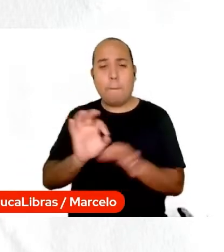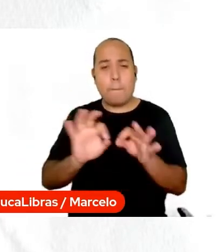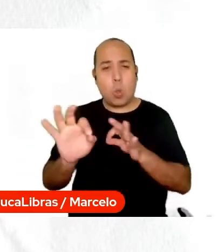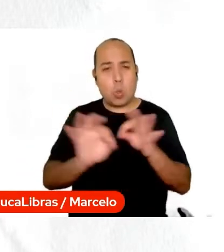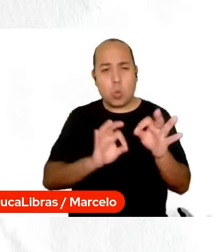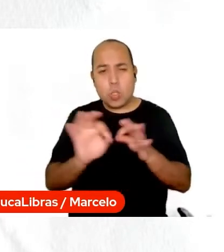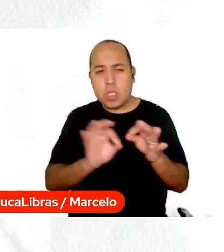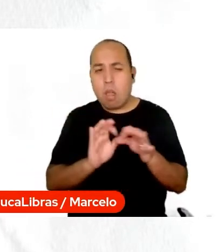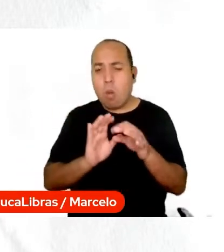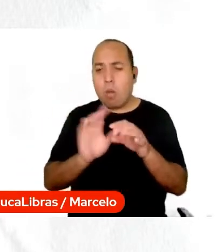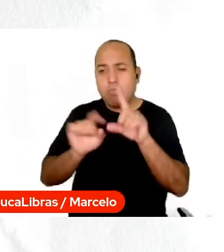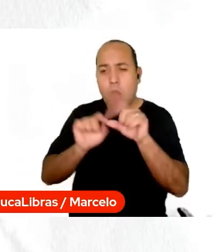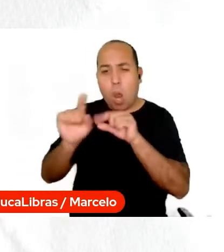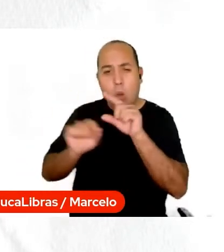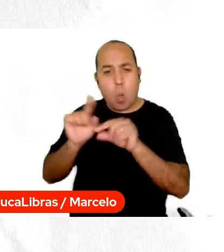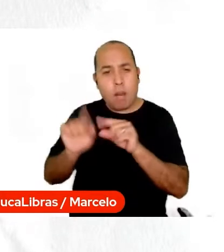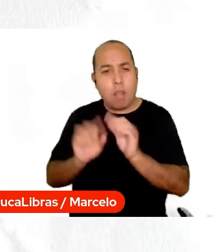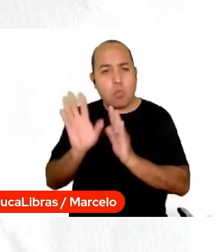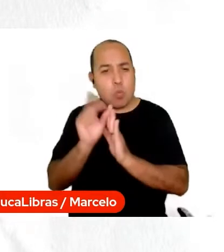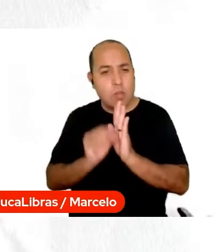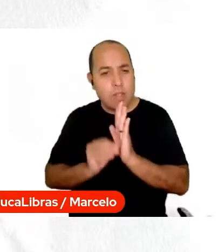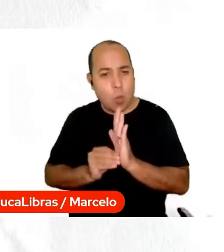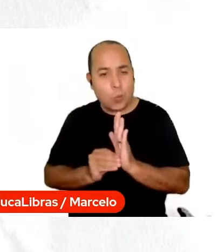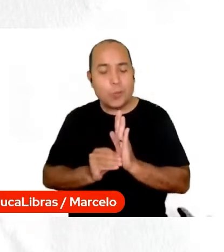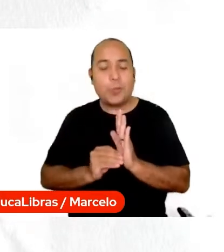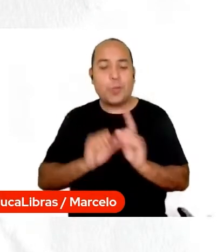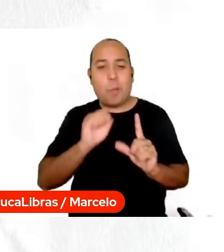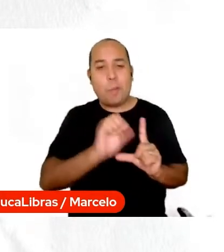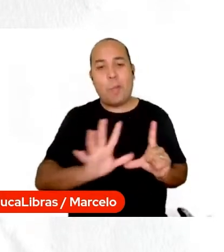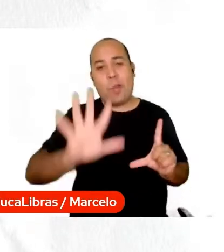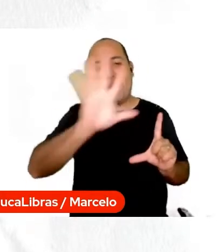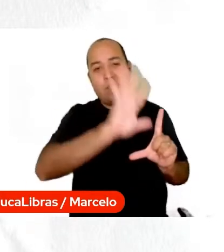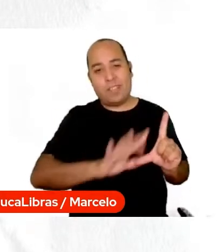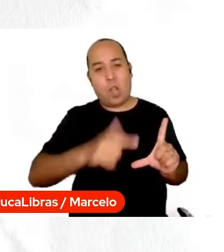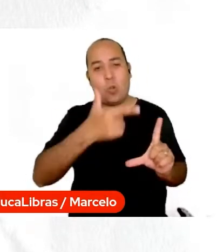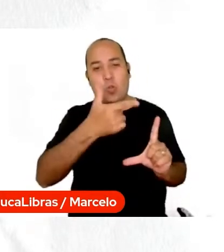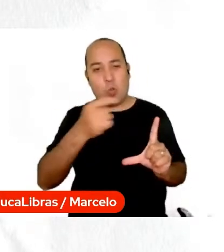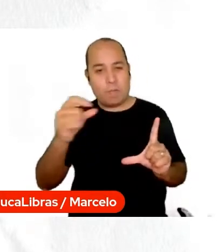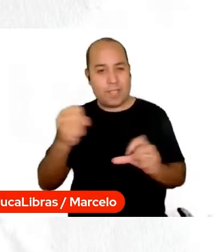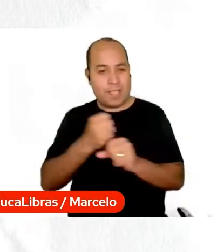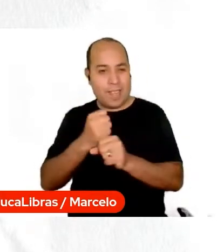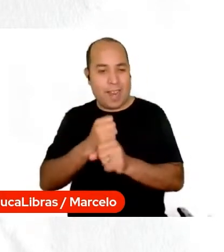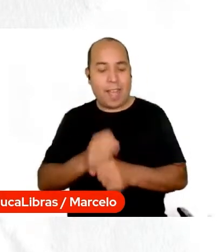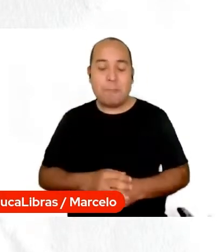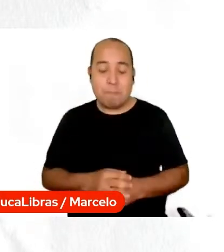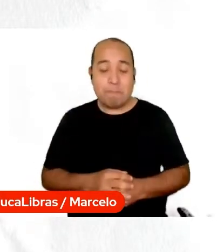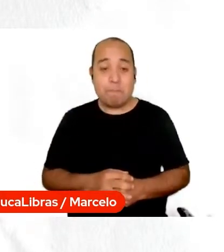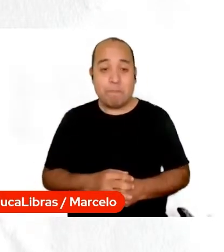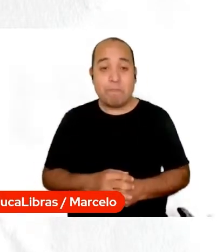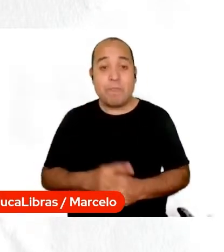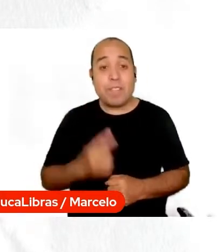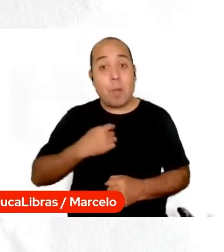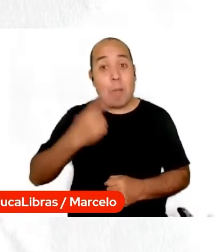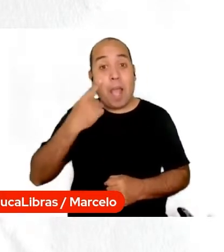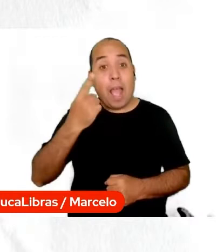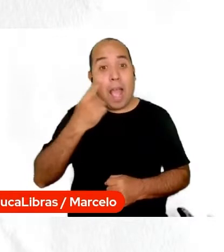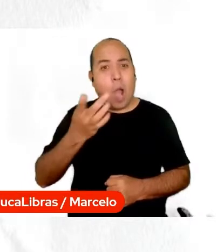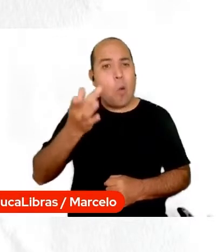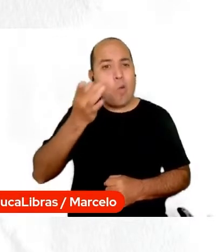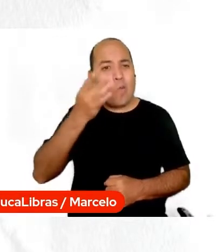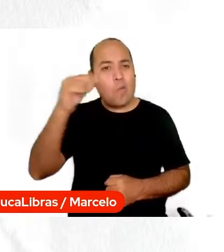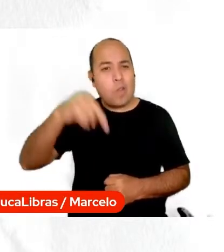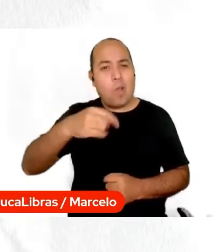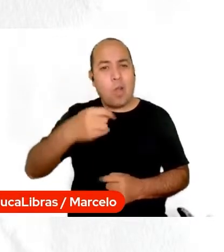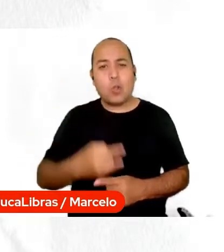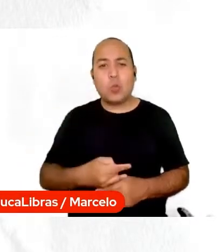conteúdos, no Portal do Bicentenário. Estamos aqui ao vivo pelo YouTube, no canal do Portal do Bicentenário,